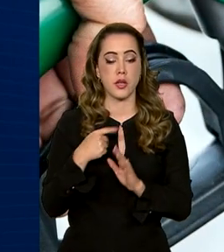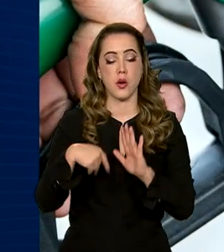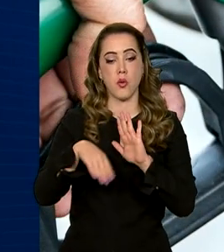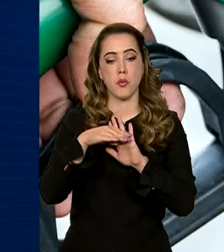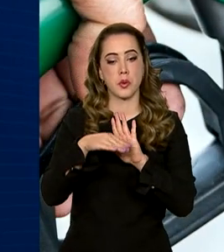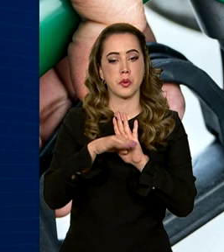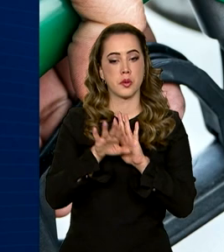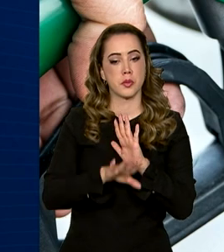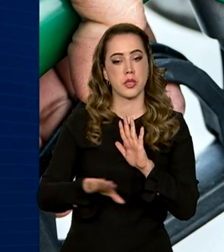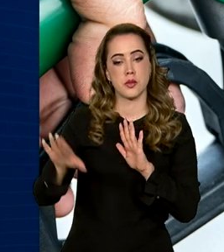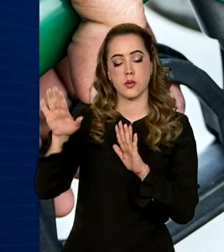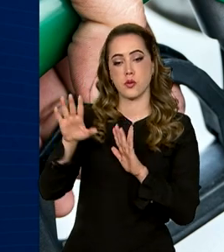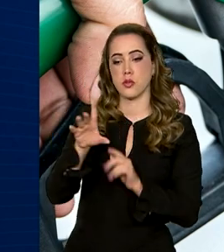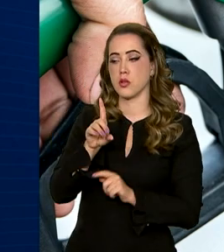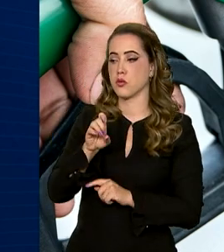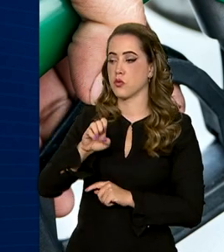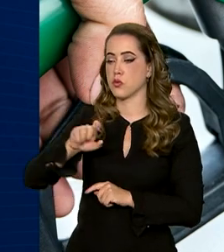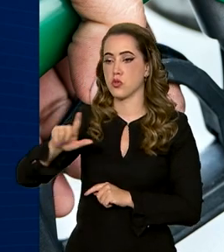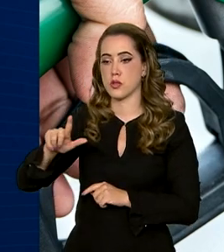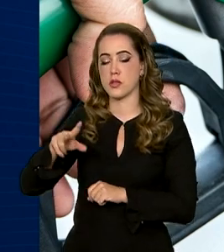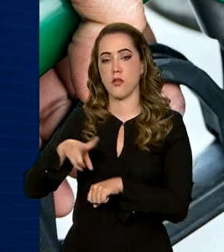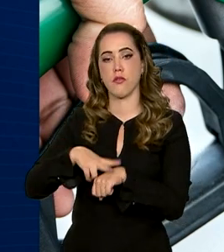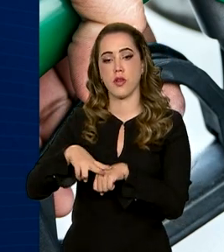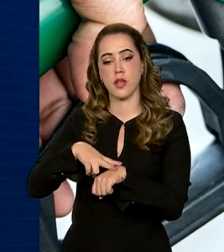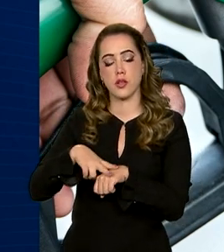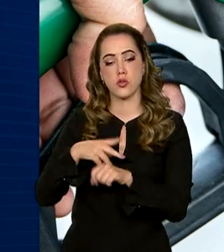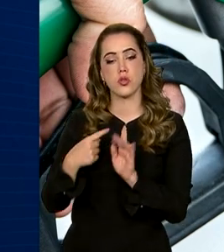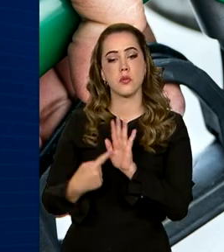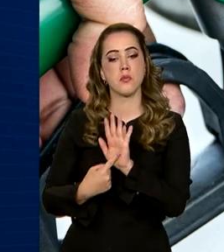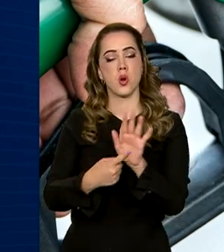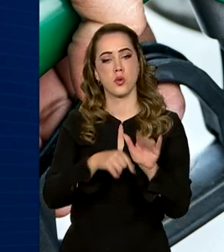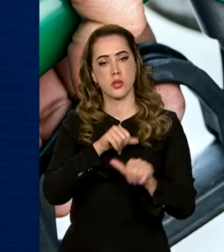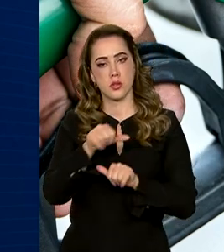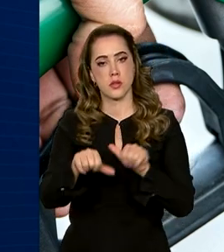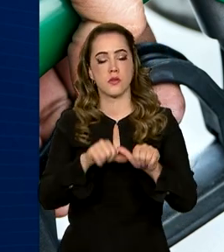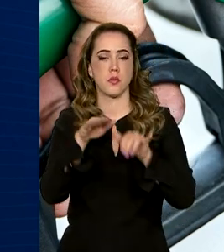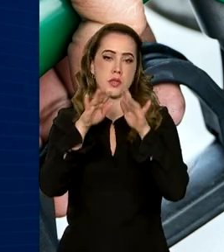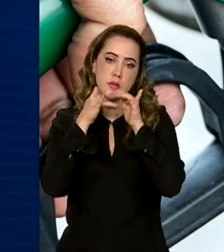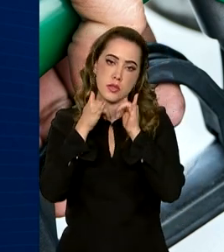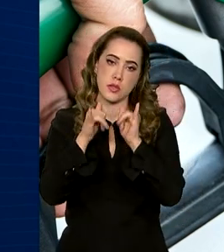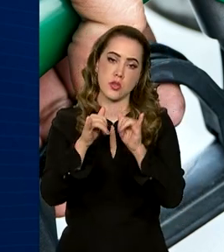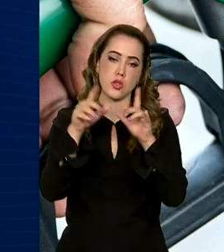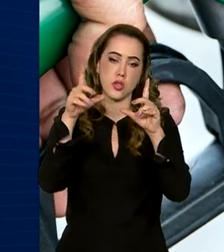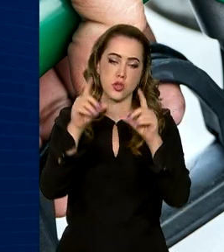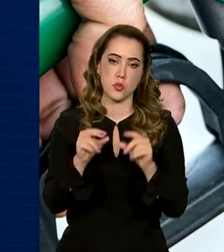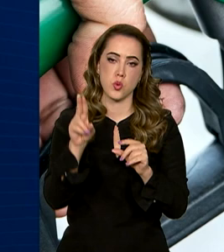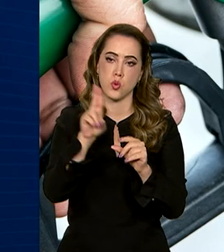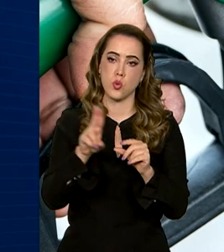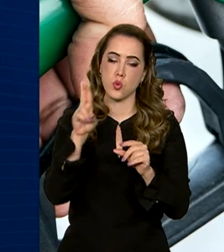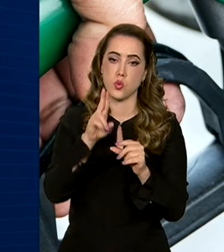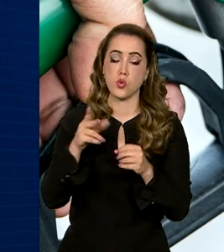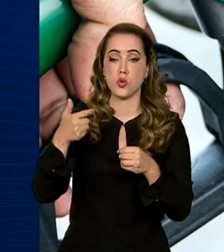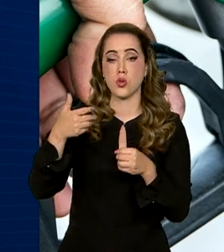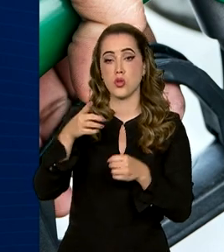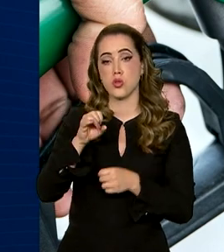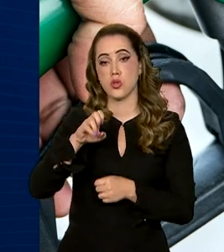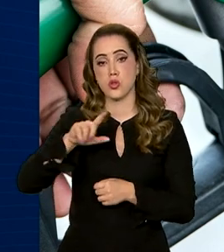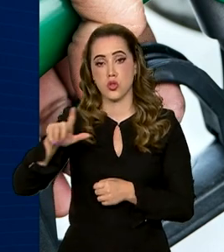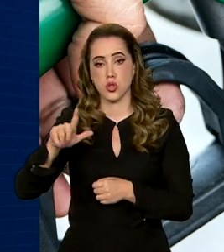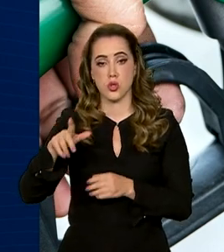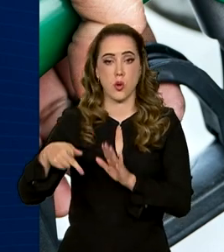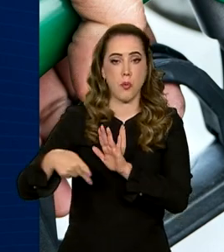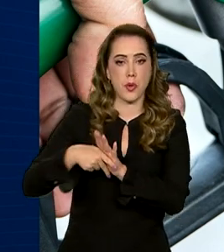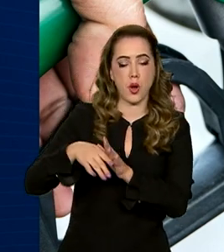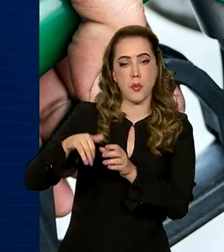Diesel Verde, que reforça a transição energética e a redução da dependência externa de diesel derivado de